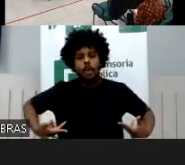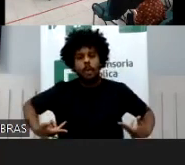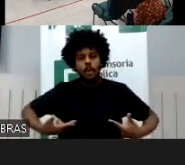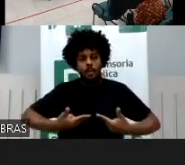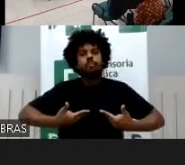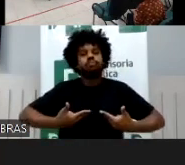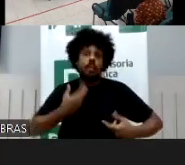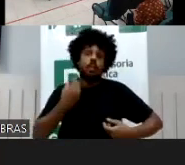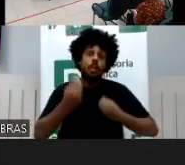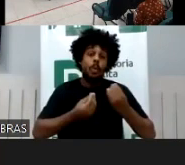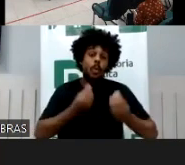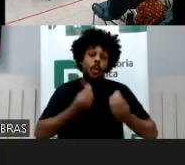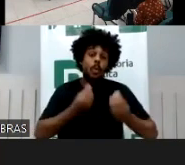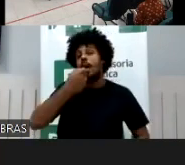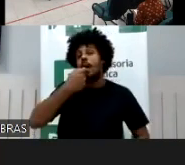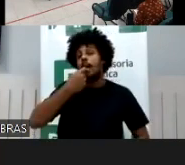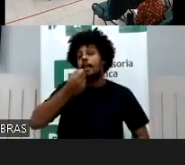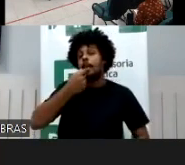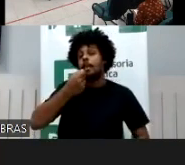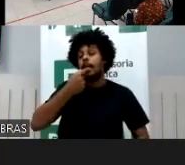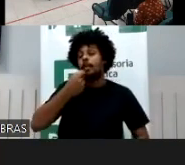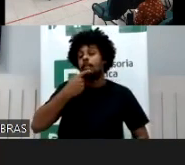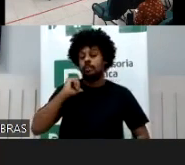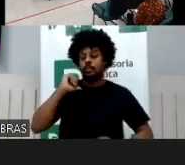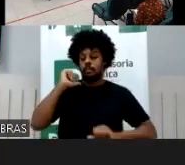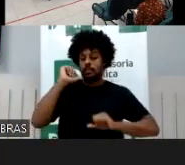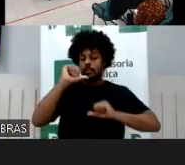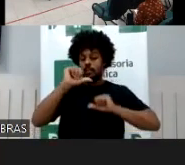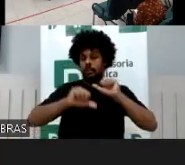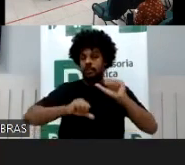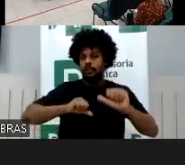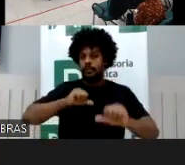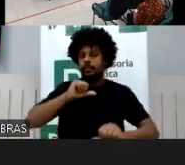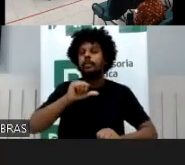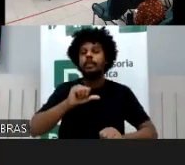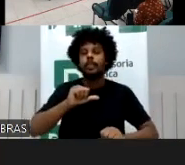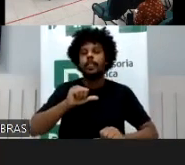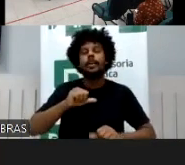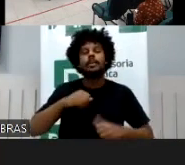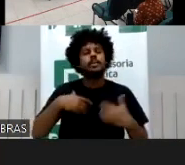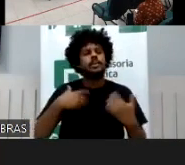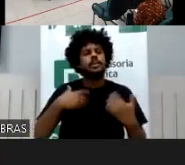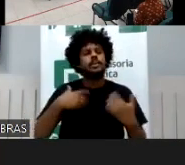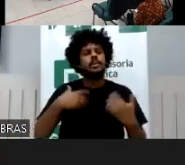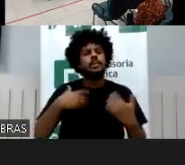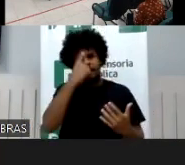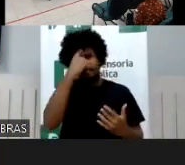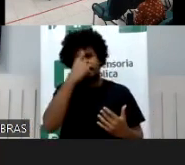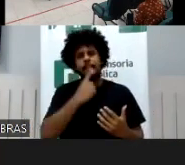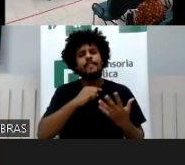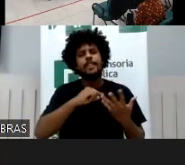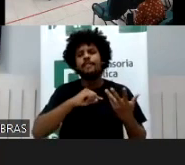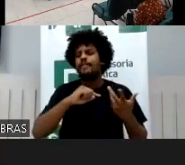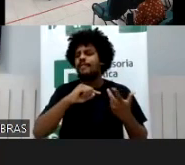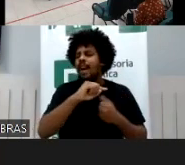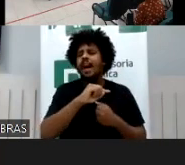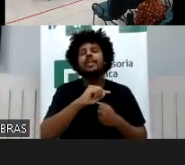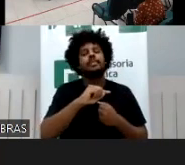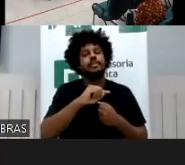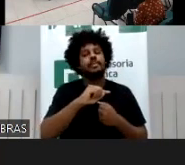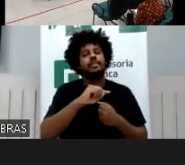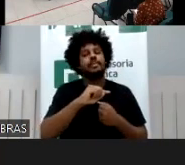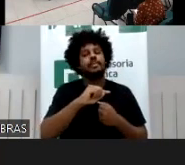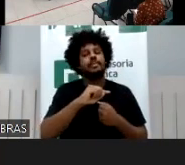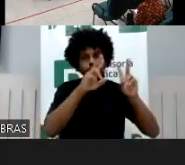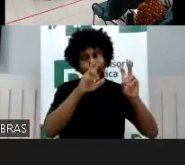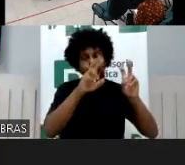né, o processo de hormonização. Está tudo lá, tem perfis discutindo isso. Se for um adolescente, os pais podem proibir que eles usem a